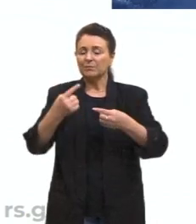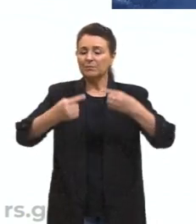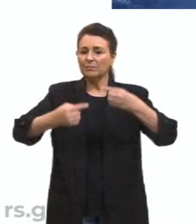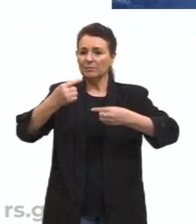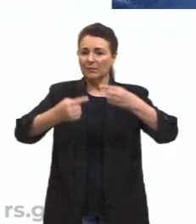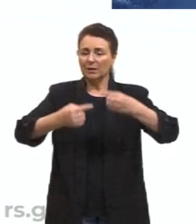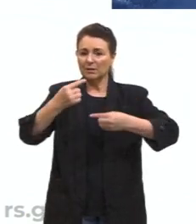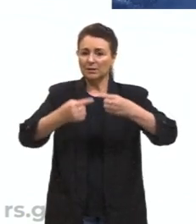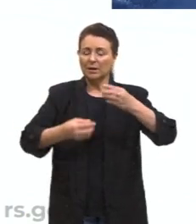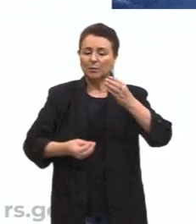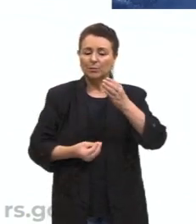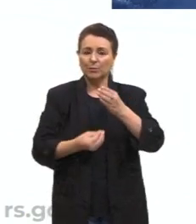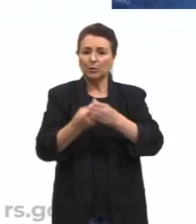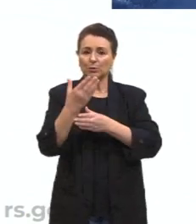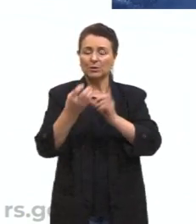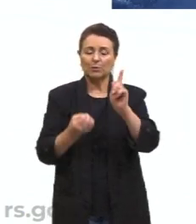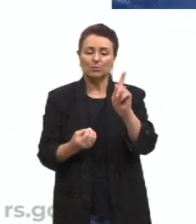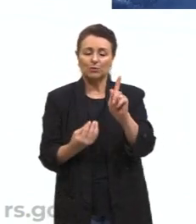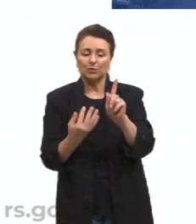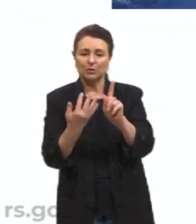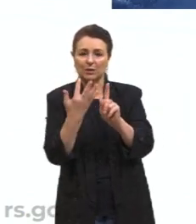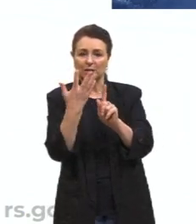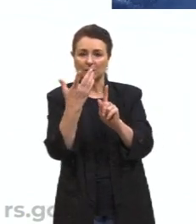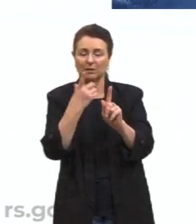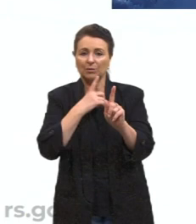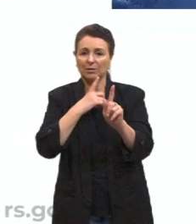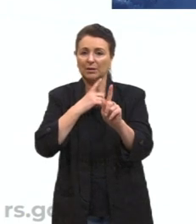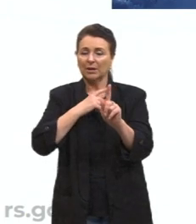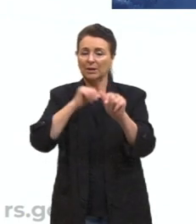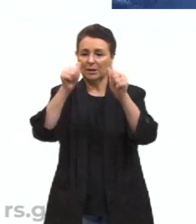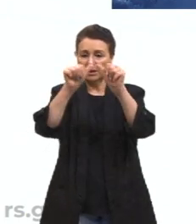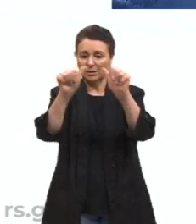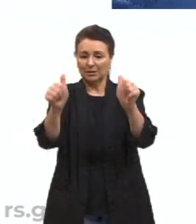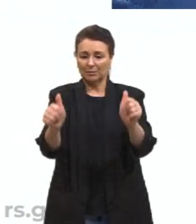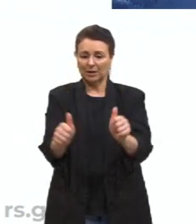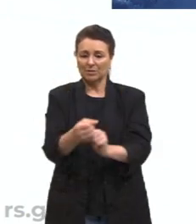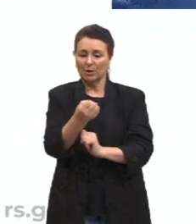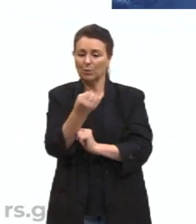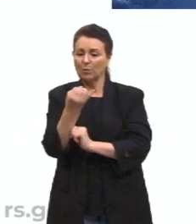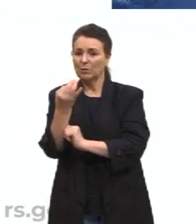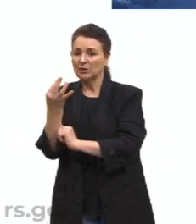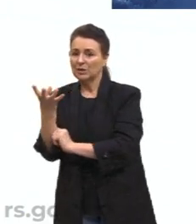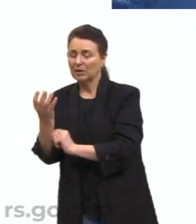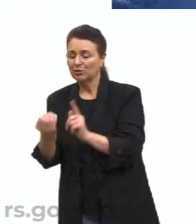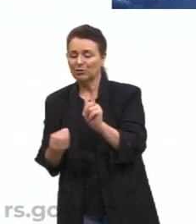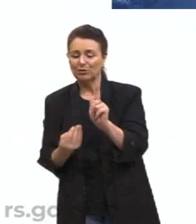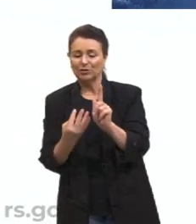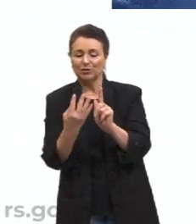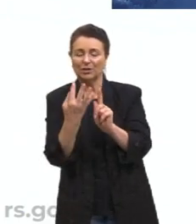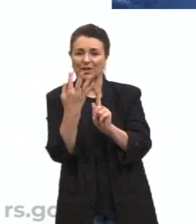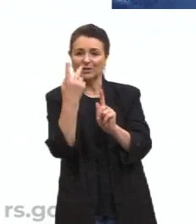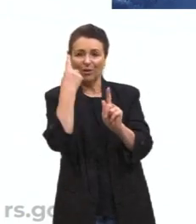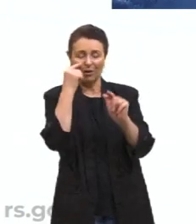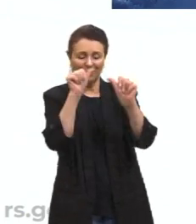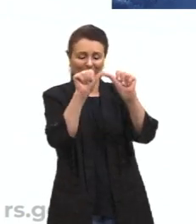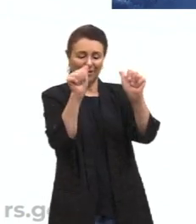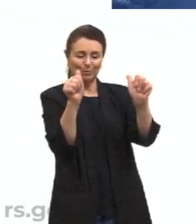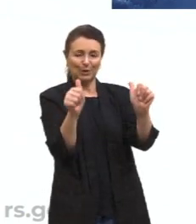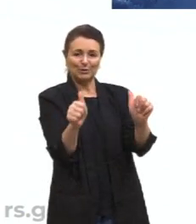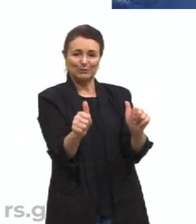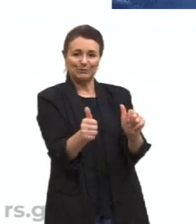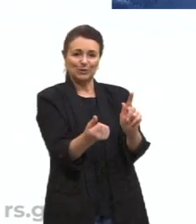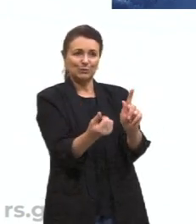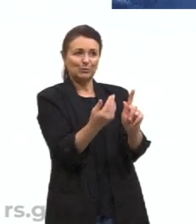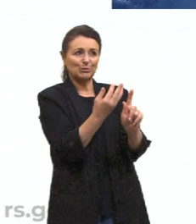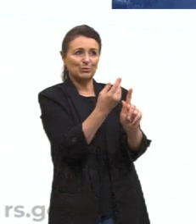a questão da produção de gases. Então, vejam algumas imagens aí, a quantidade de gases que são colocados na natureza, também